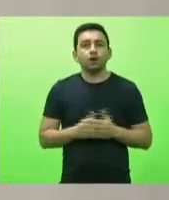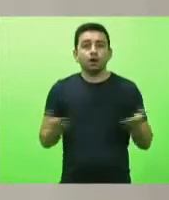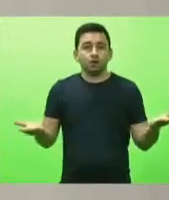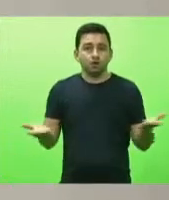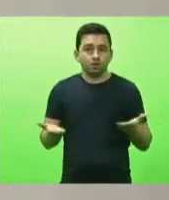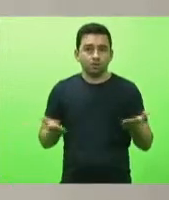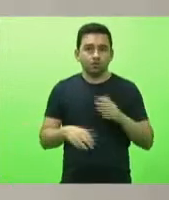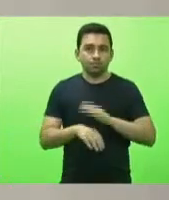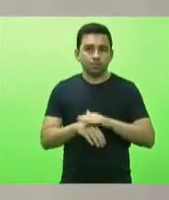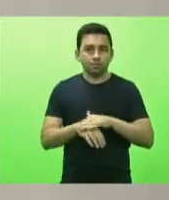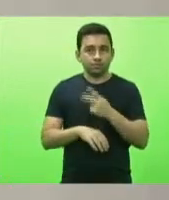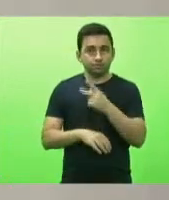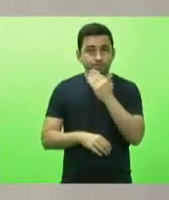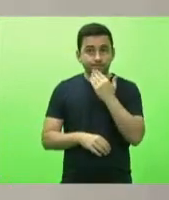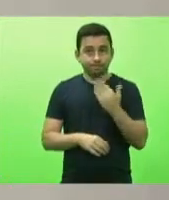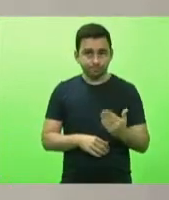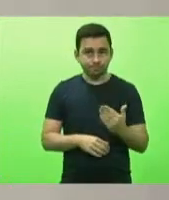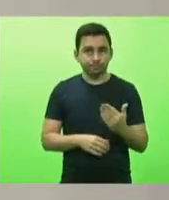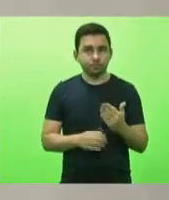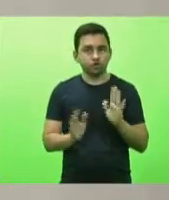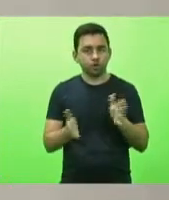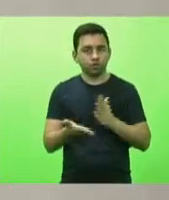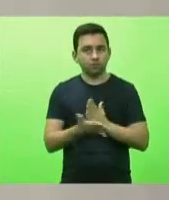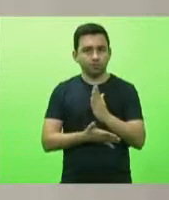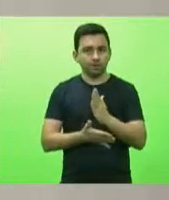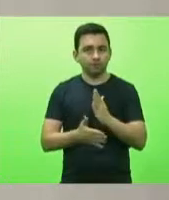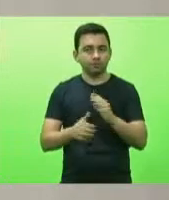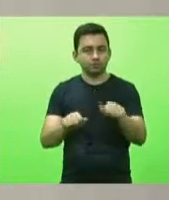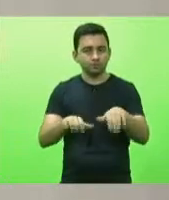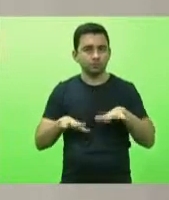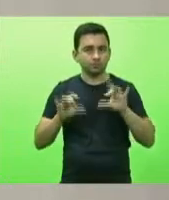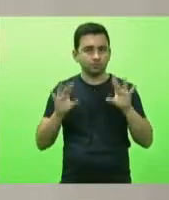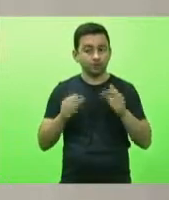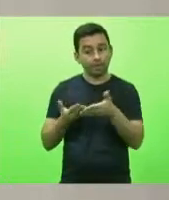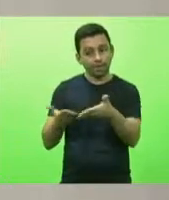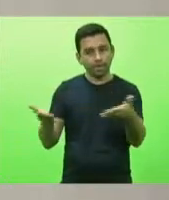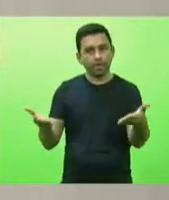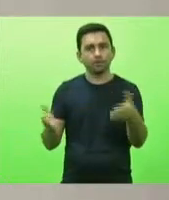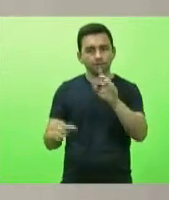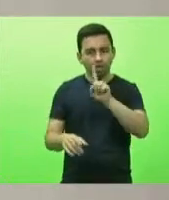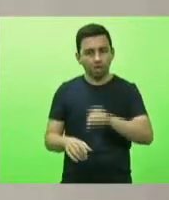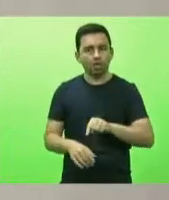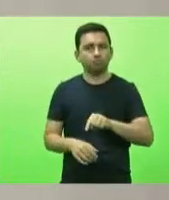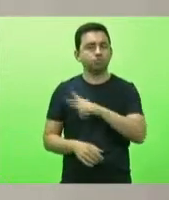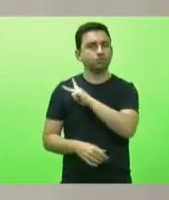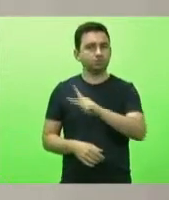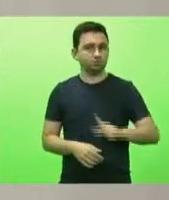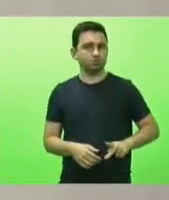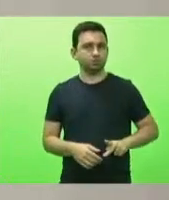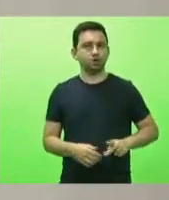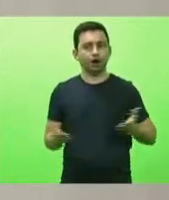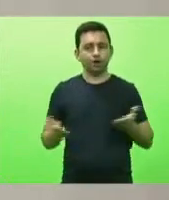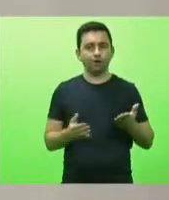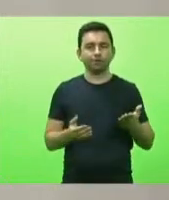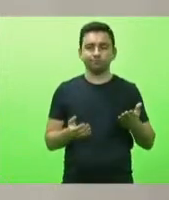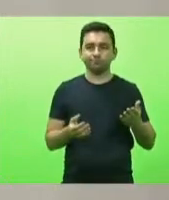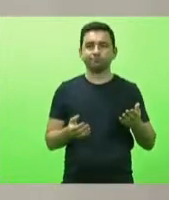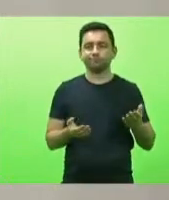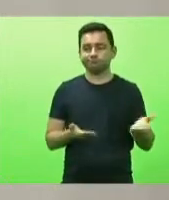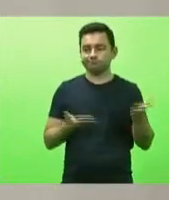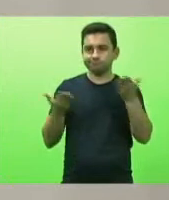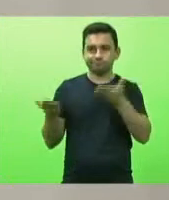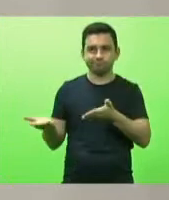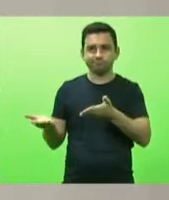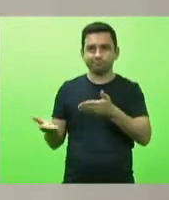autores de requerimentos aprovados para a sessão especial presidem a sessão especial então nesse momento passo a palavra ao deputado